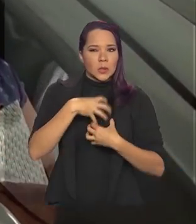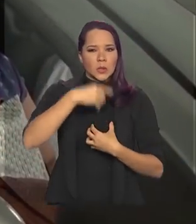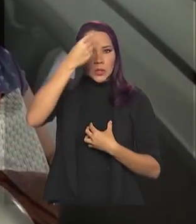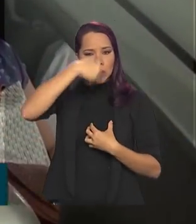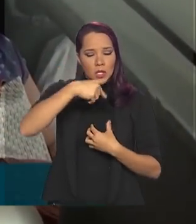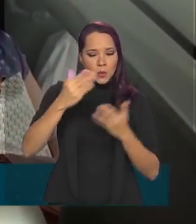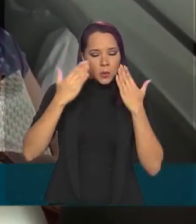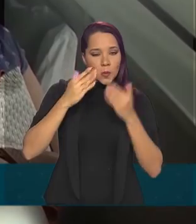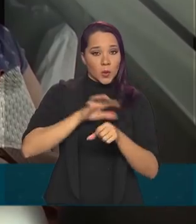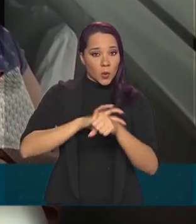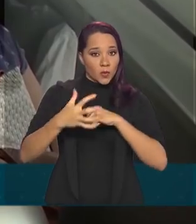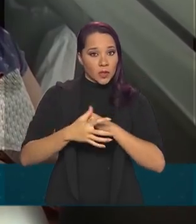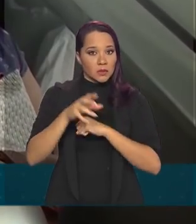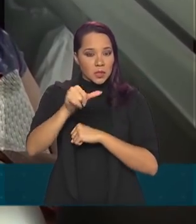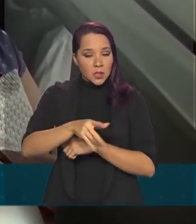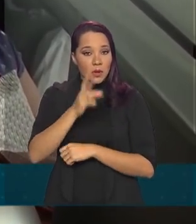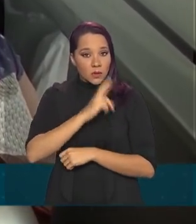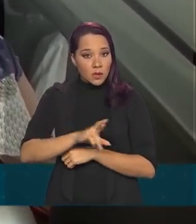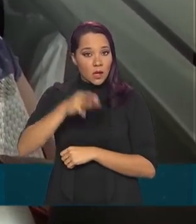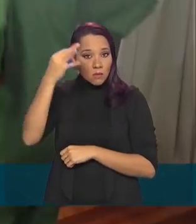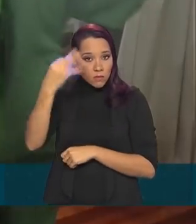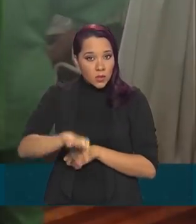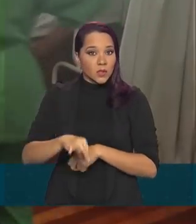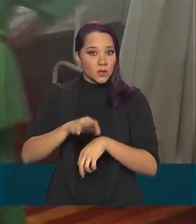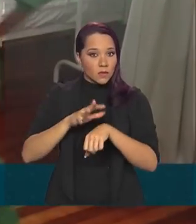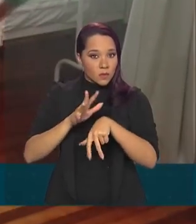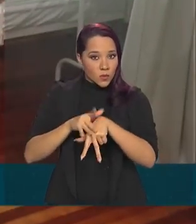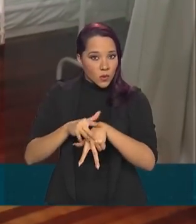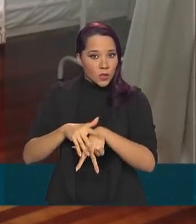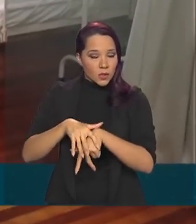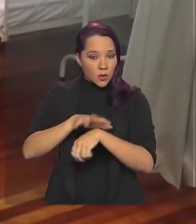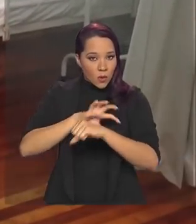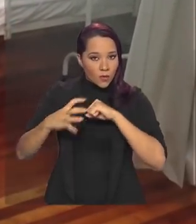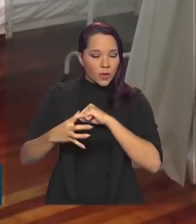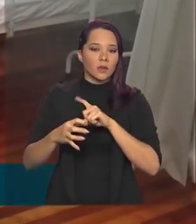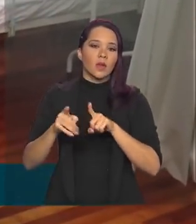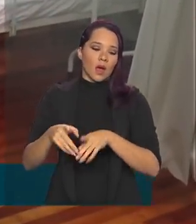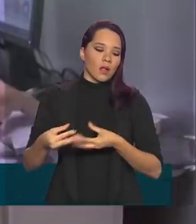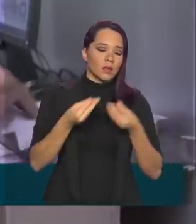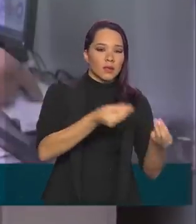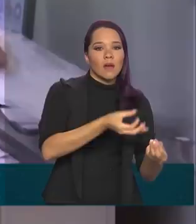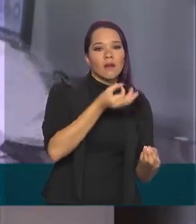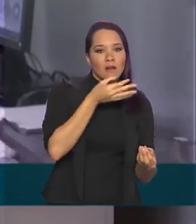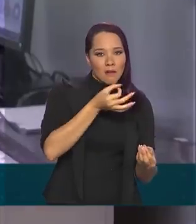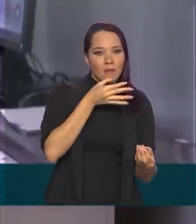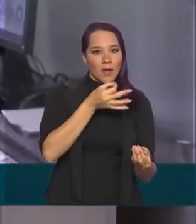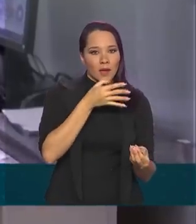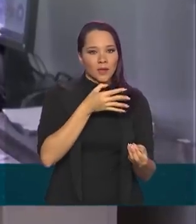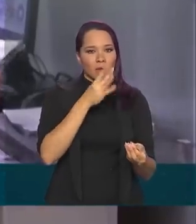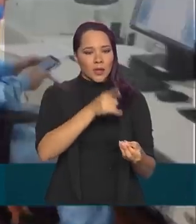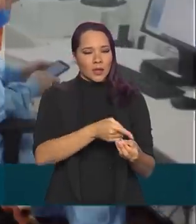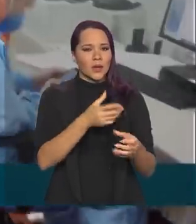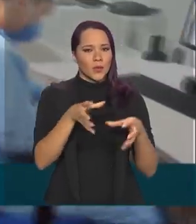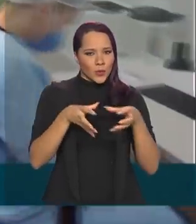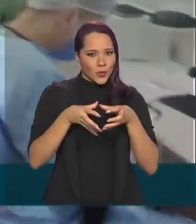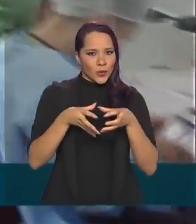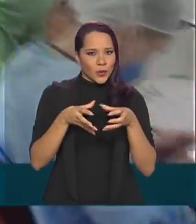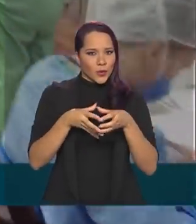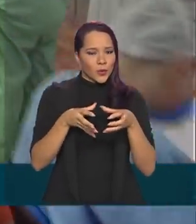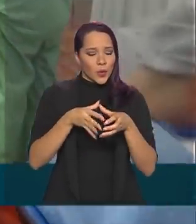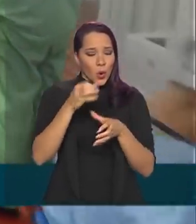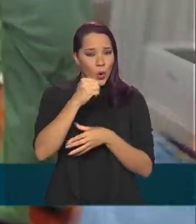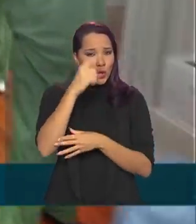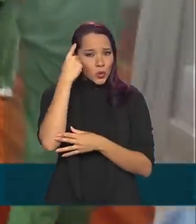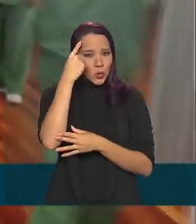Caso o resultado seja positivo para a doença, eles recebem o medicamento e são acompanhados por oito